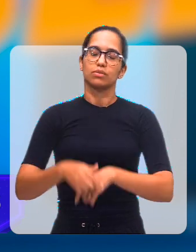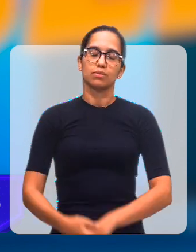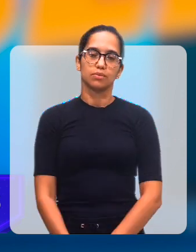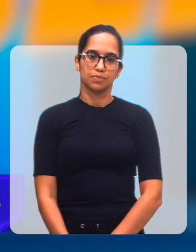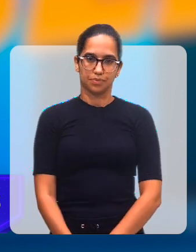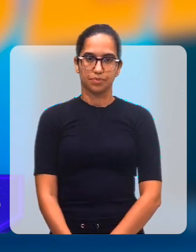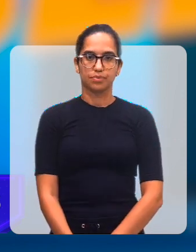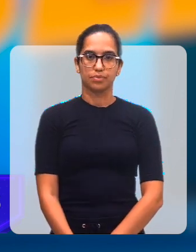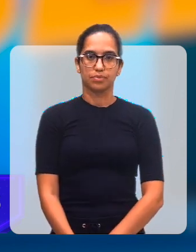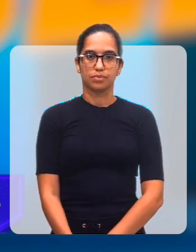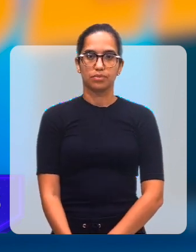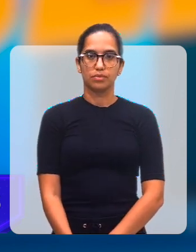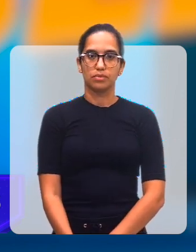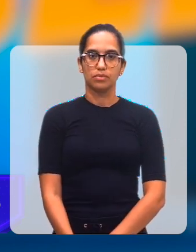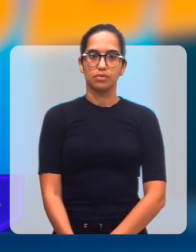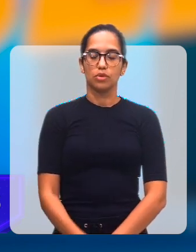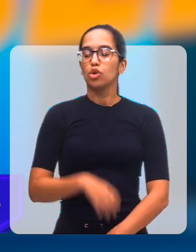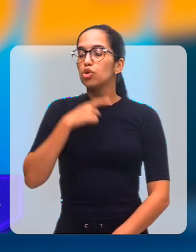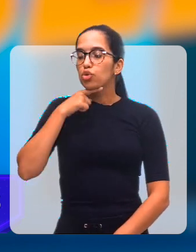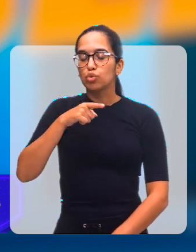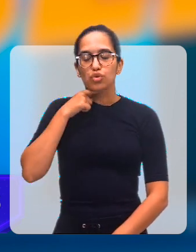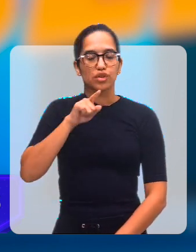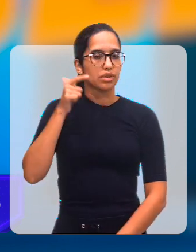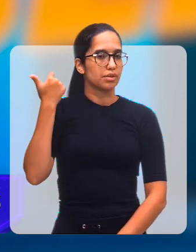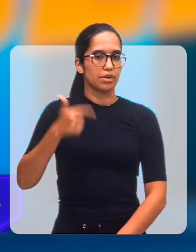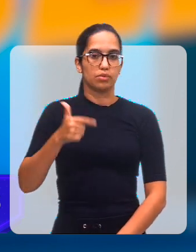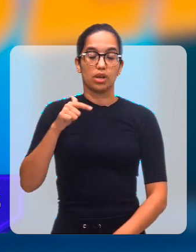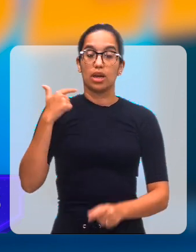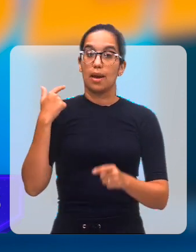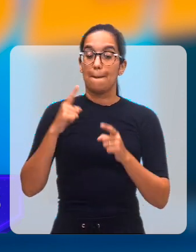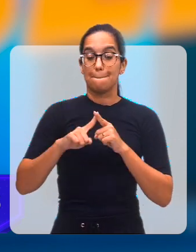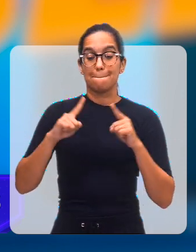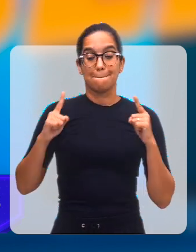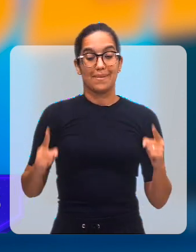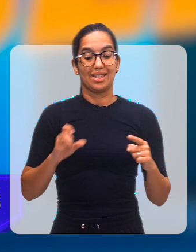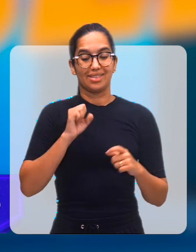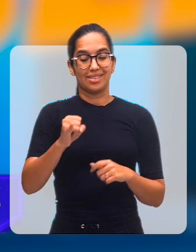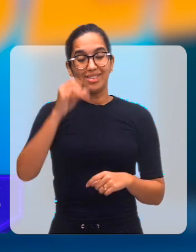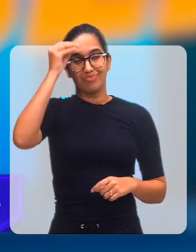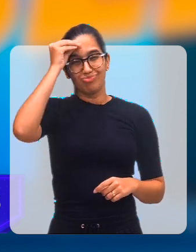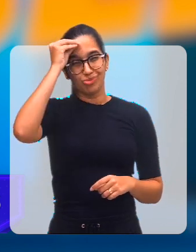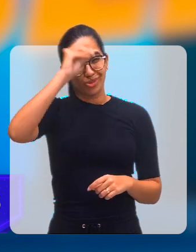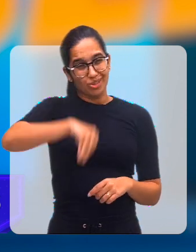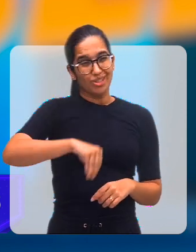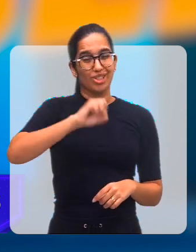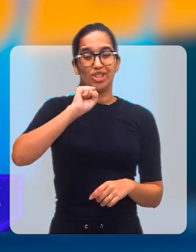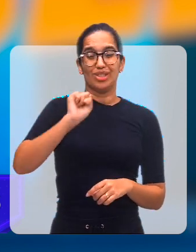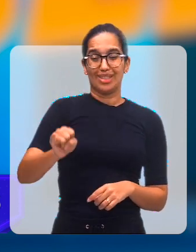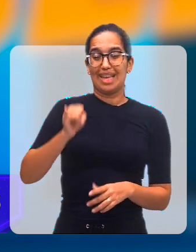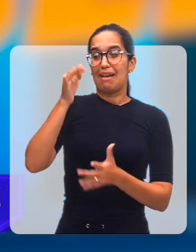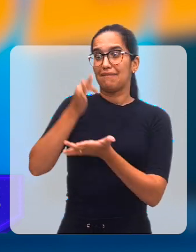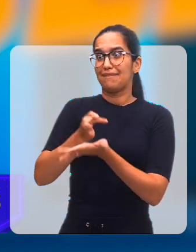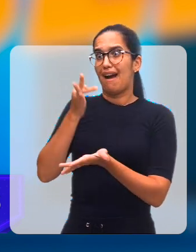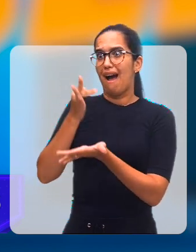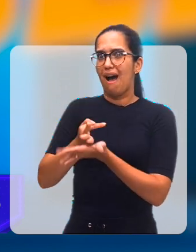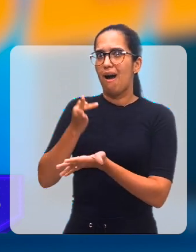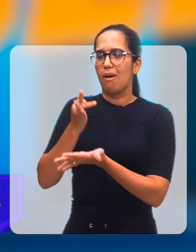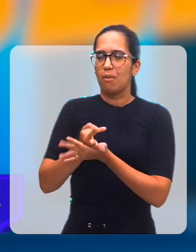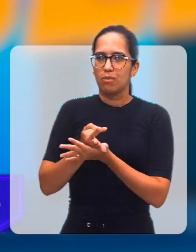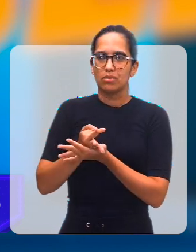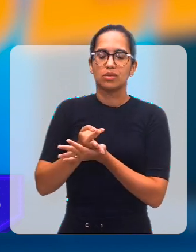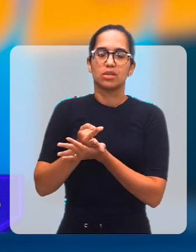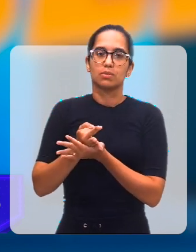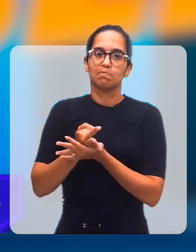casos de sucesso. Sem dúvida, porque agora, se há desistência, se há